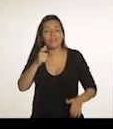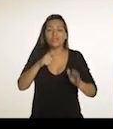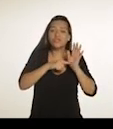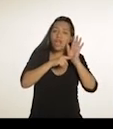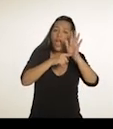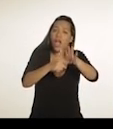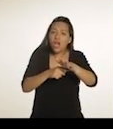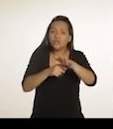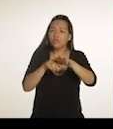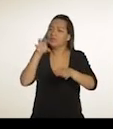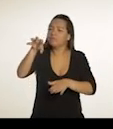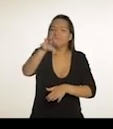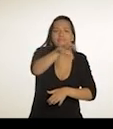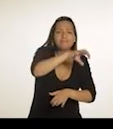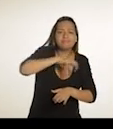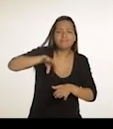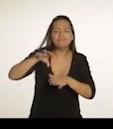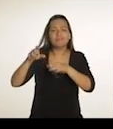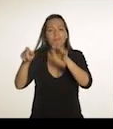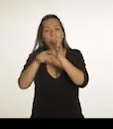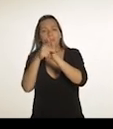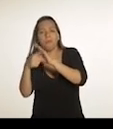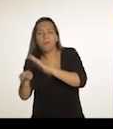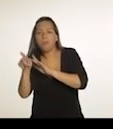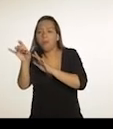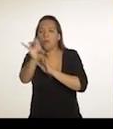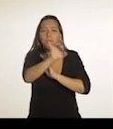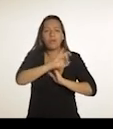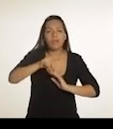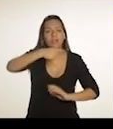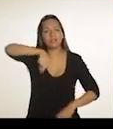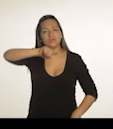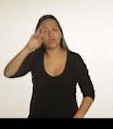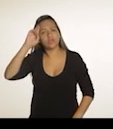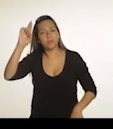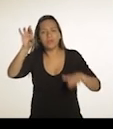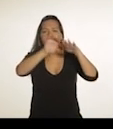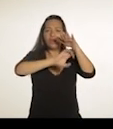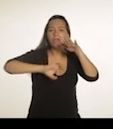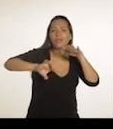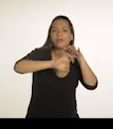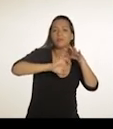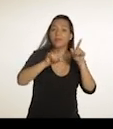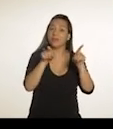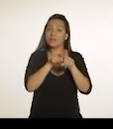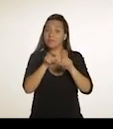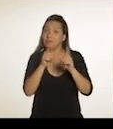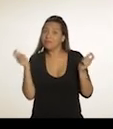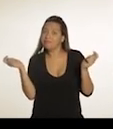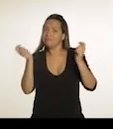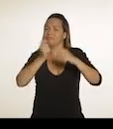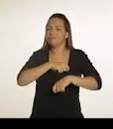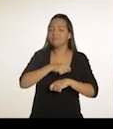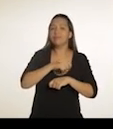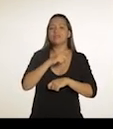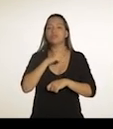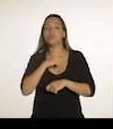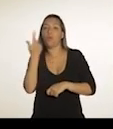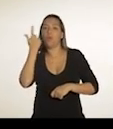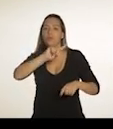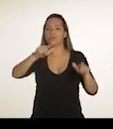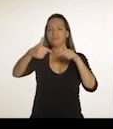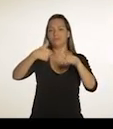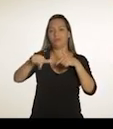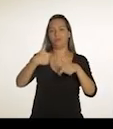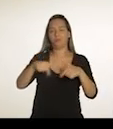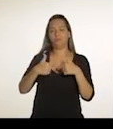o interesse dele pelos setores que nós representamos e a capacidade de geração de empregos que